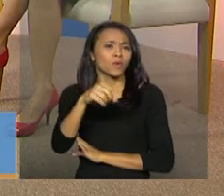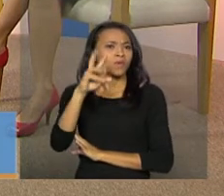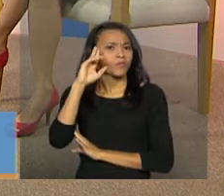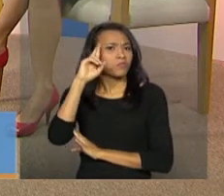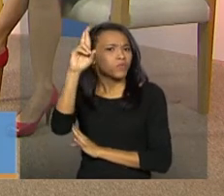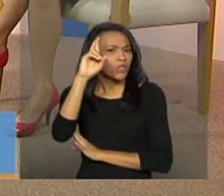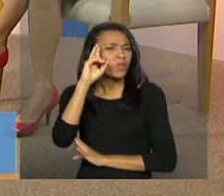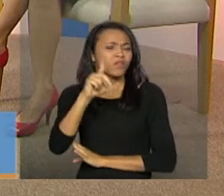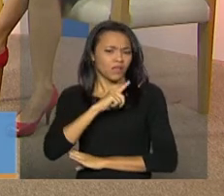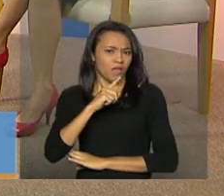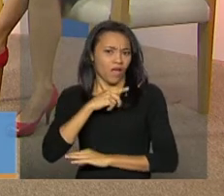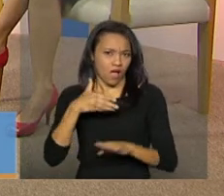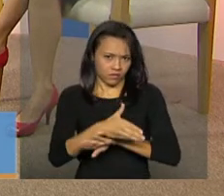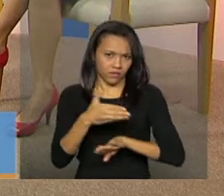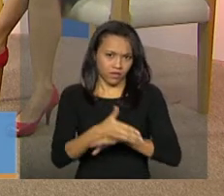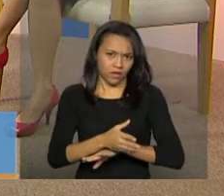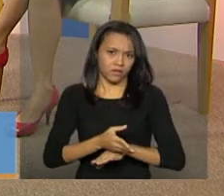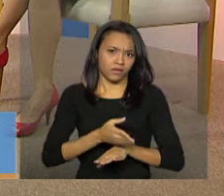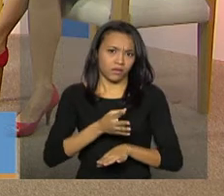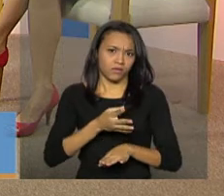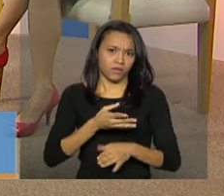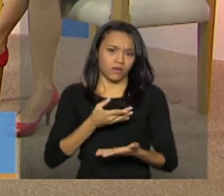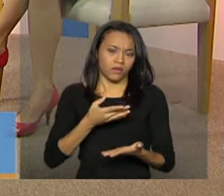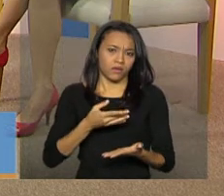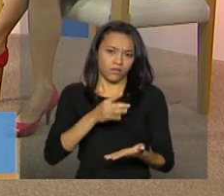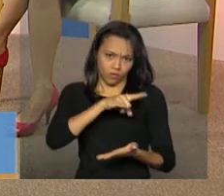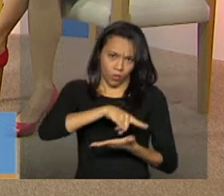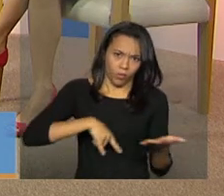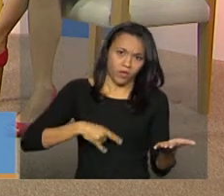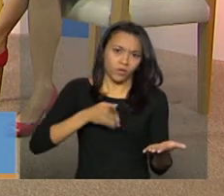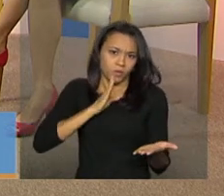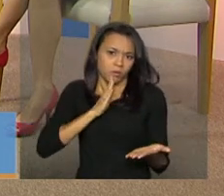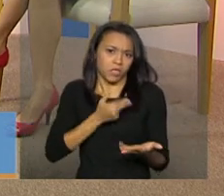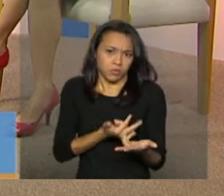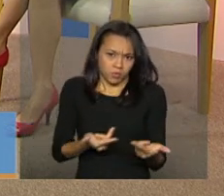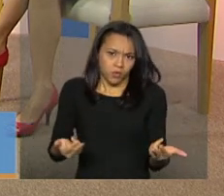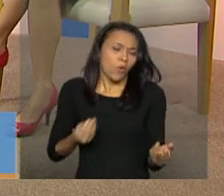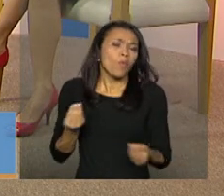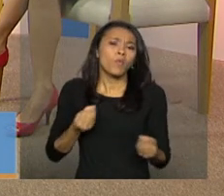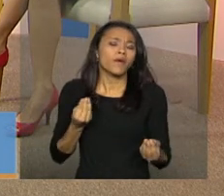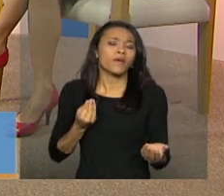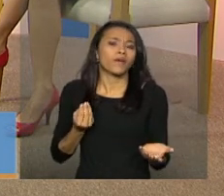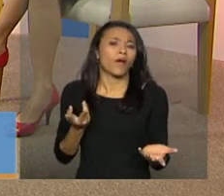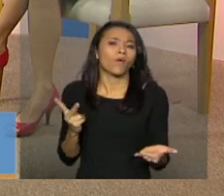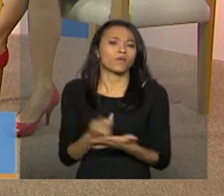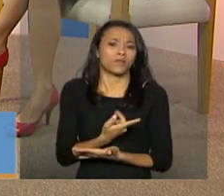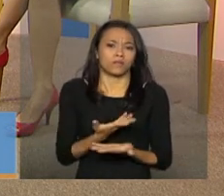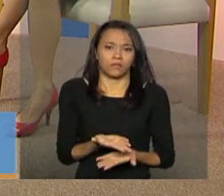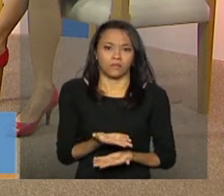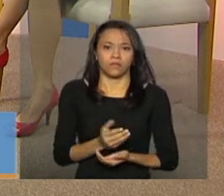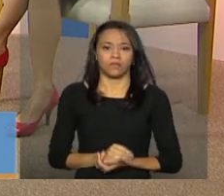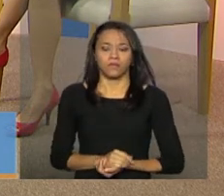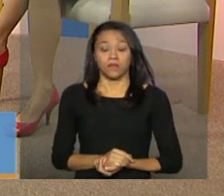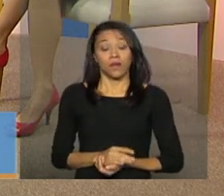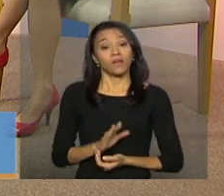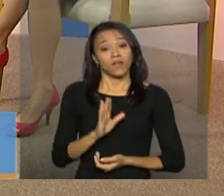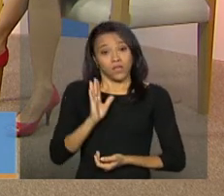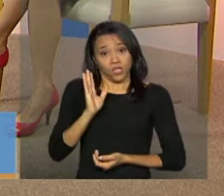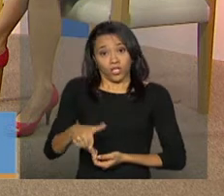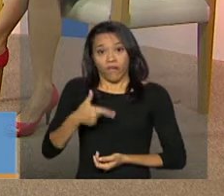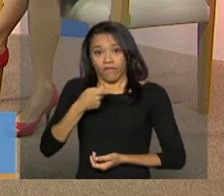acesso a esses recursos? Eles precisam preencher algum documento? Como que é o processo? Como falei anteriormente,